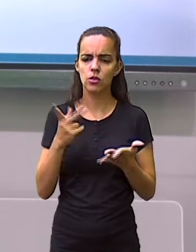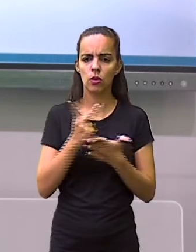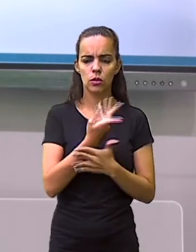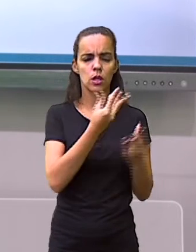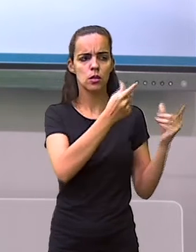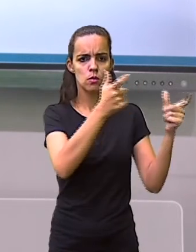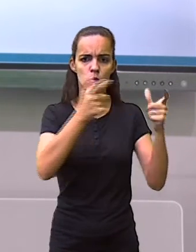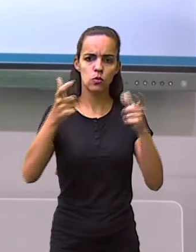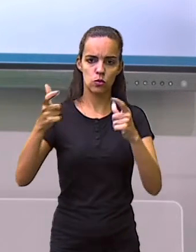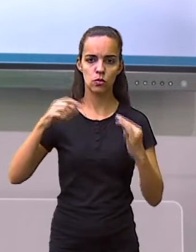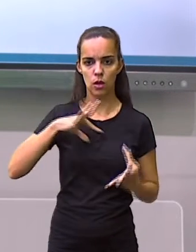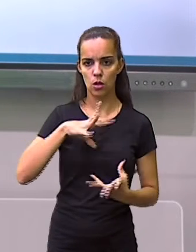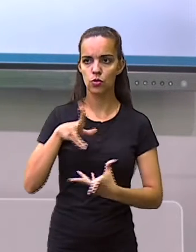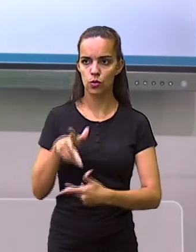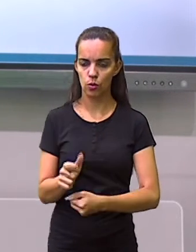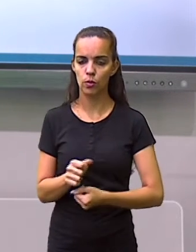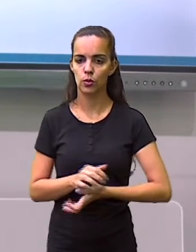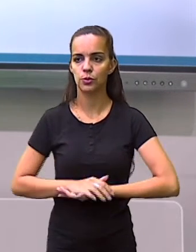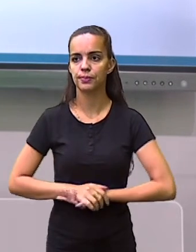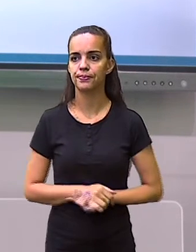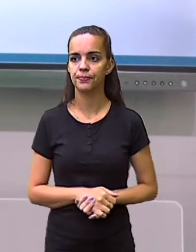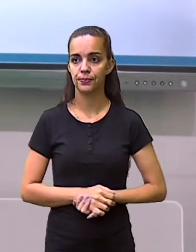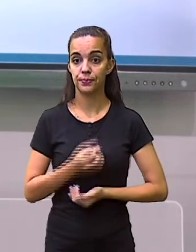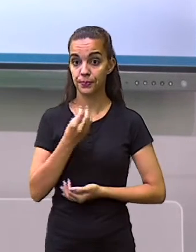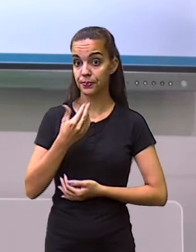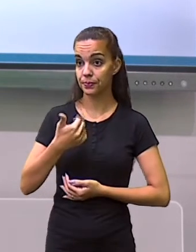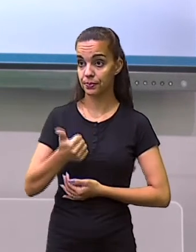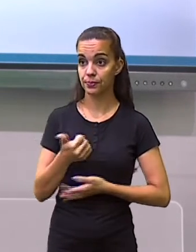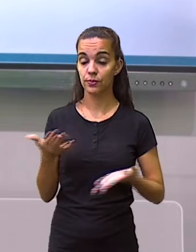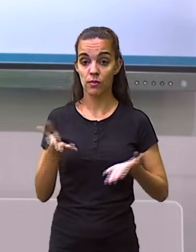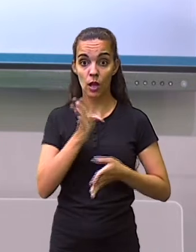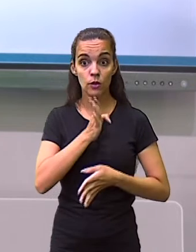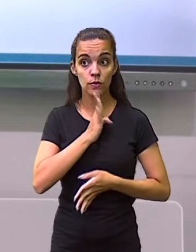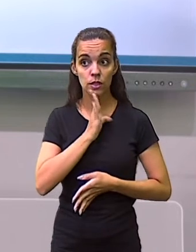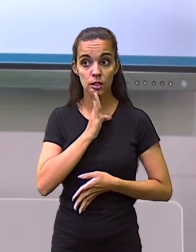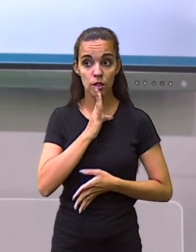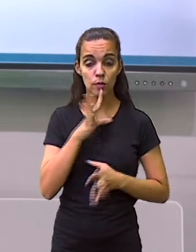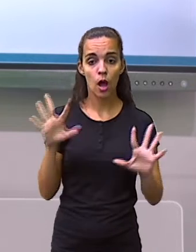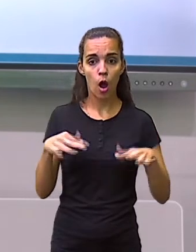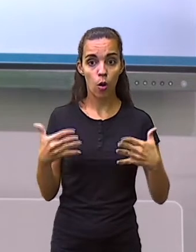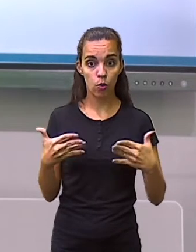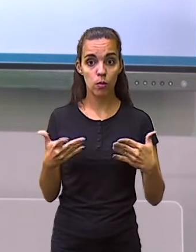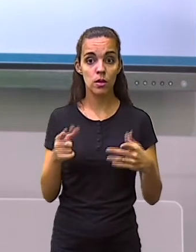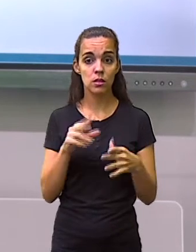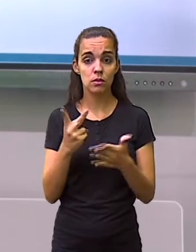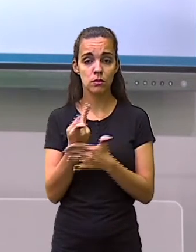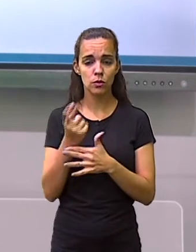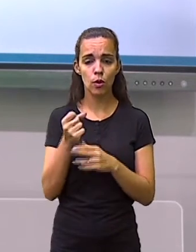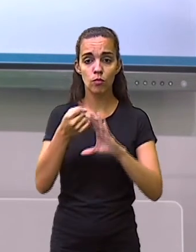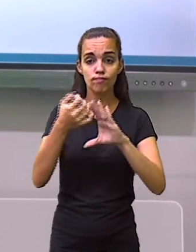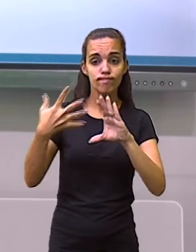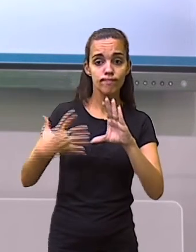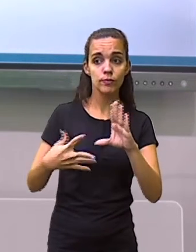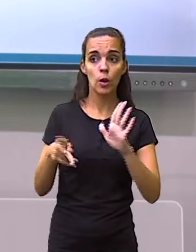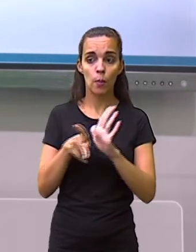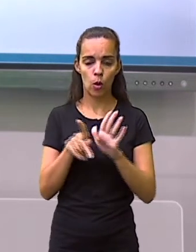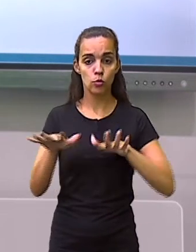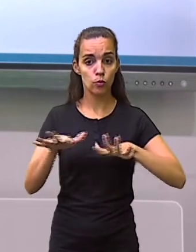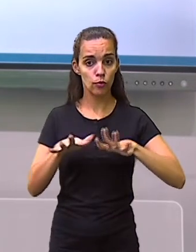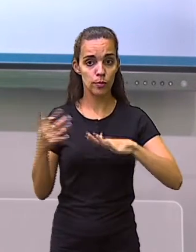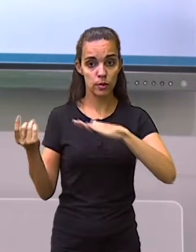no mundo. Muito bem, agora você conheceu algumas formas de classificar os movimentos